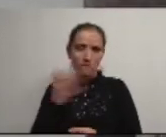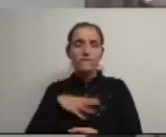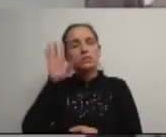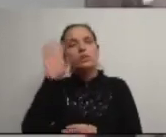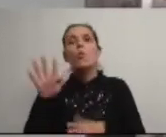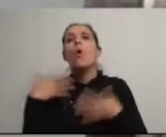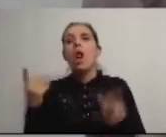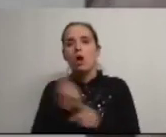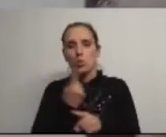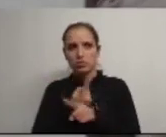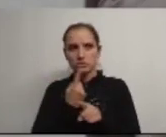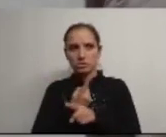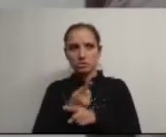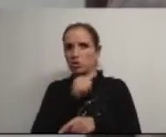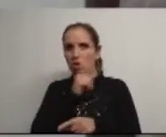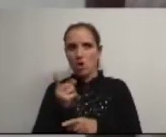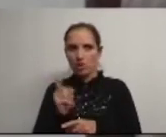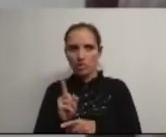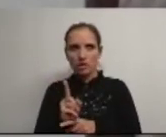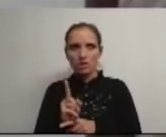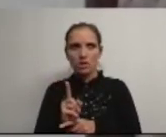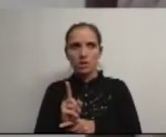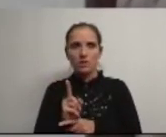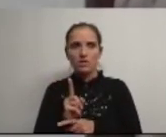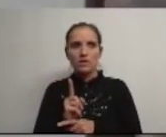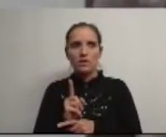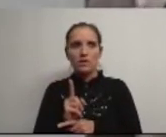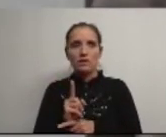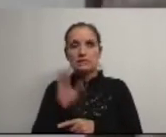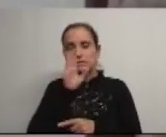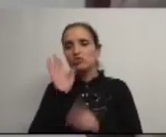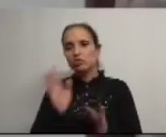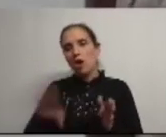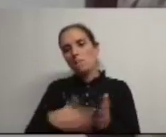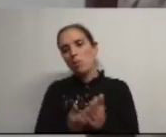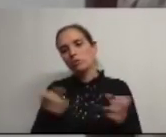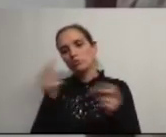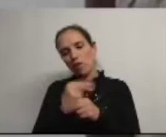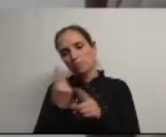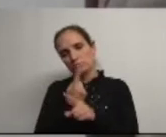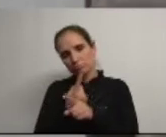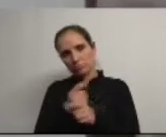saber quais essas coisas é que não está de acordo e se já propôs alterações